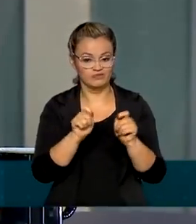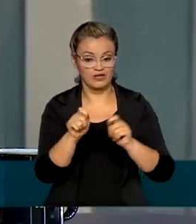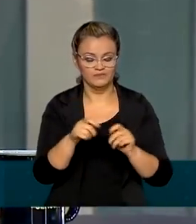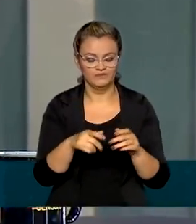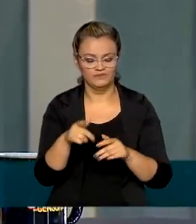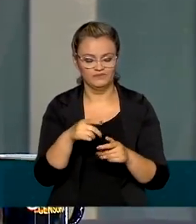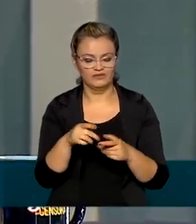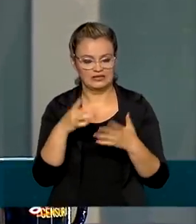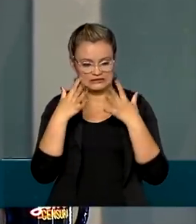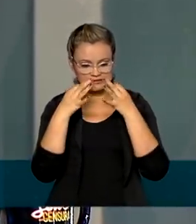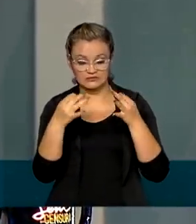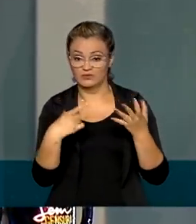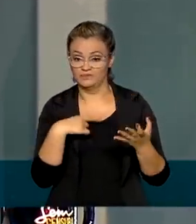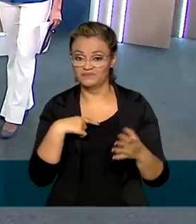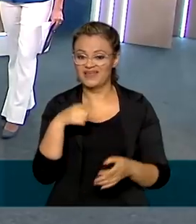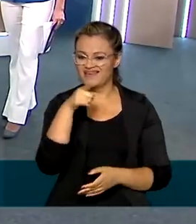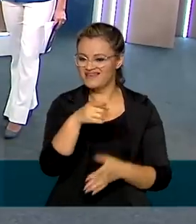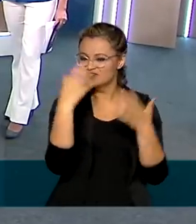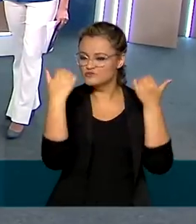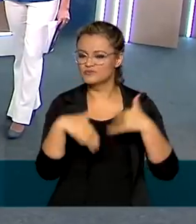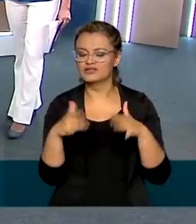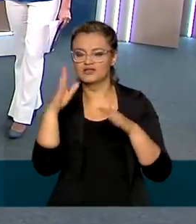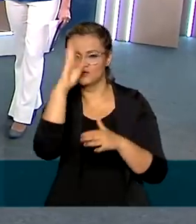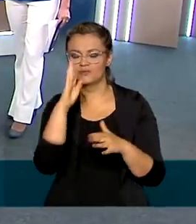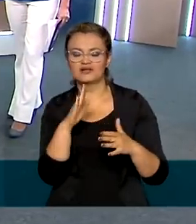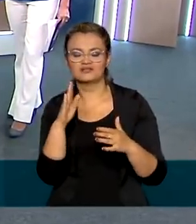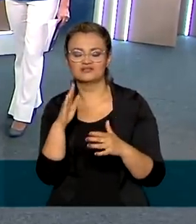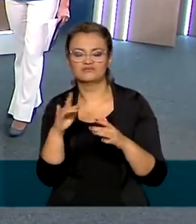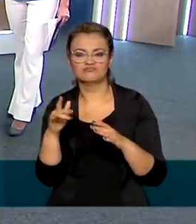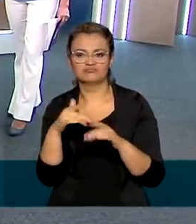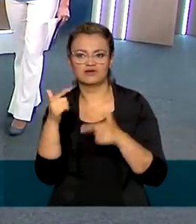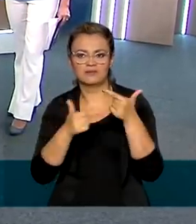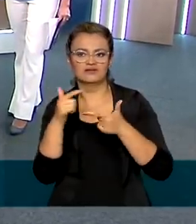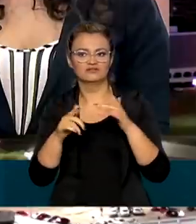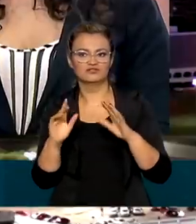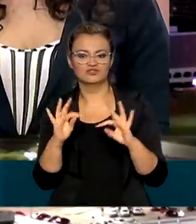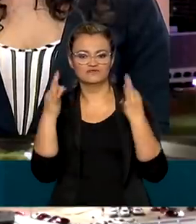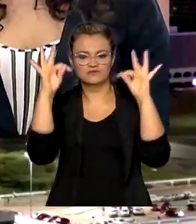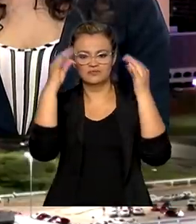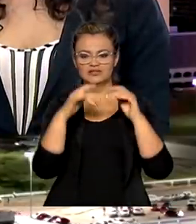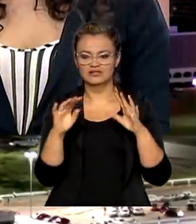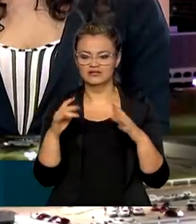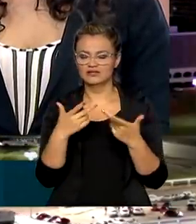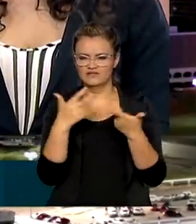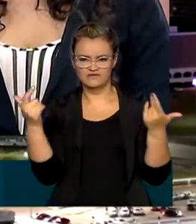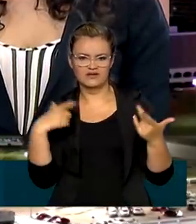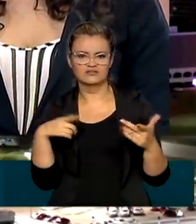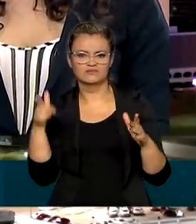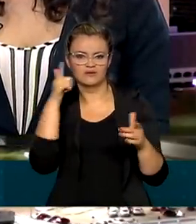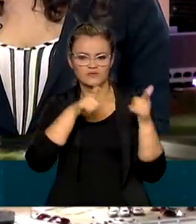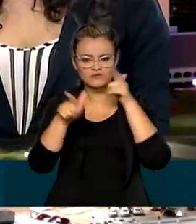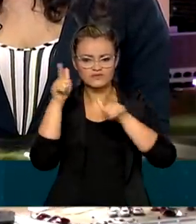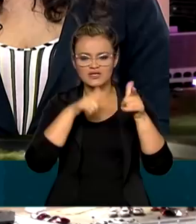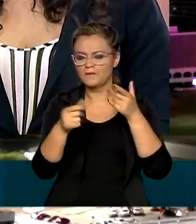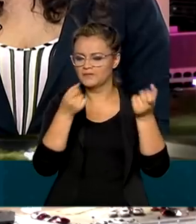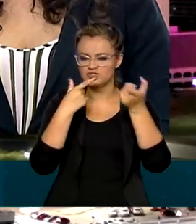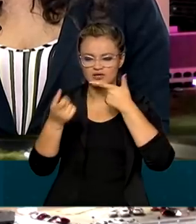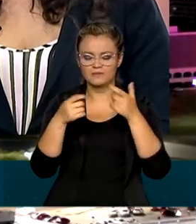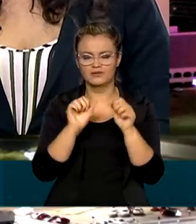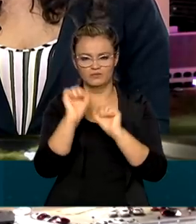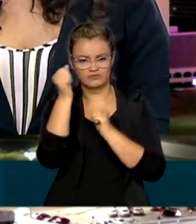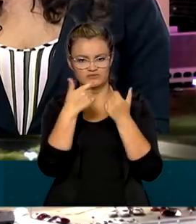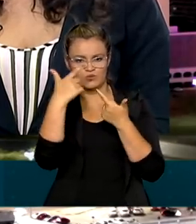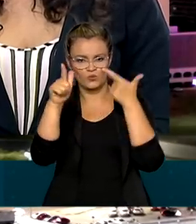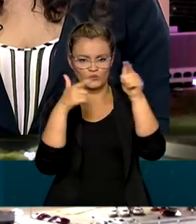Heleno, o Brasil atualmente trabalha no desenvolvimento de tecnologias nucleares que vão ajudar na produção de novos medicamentos